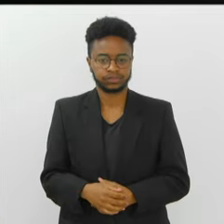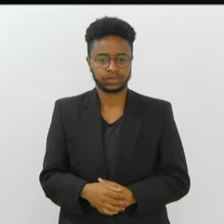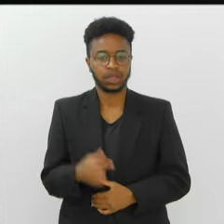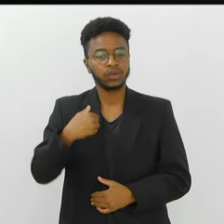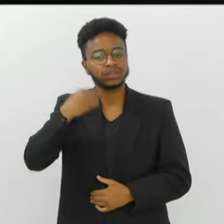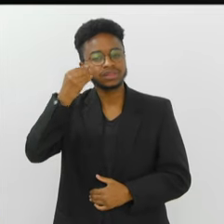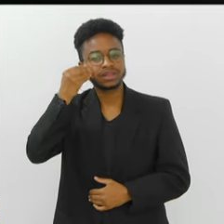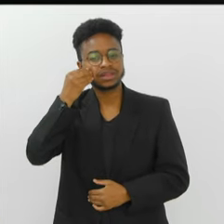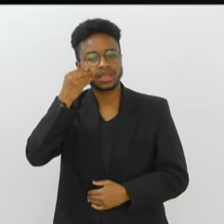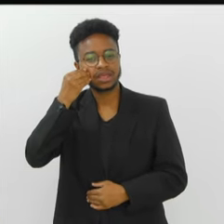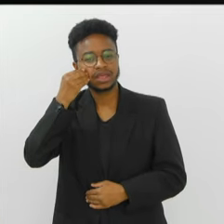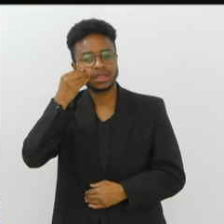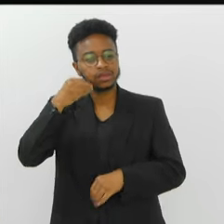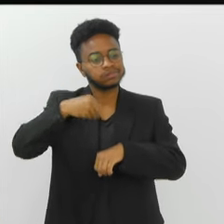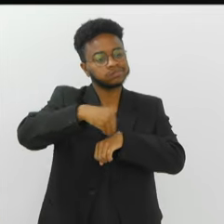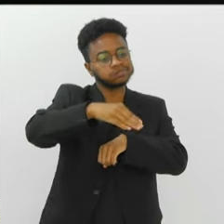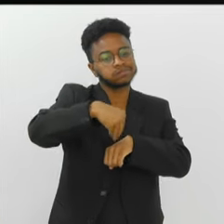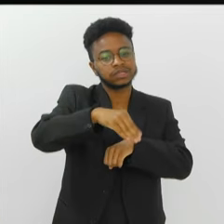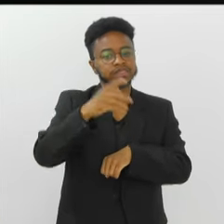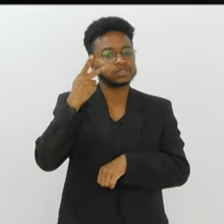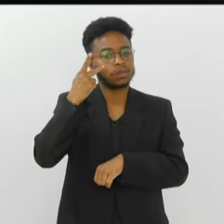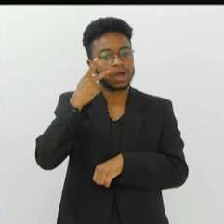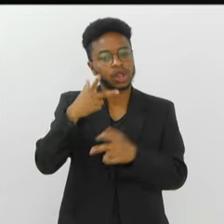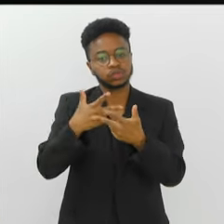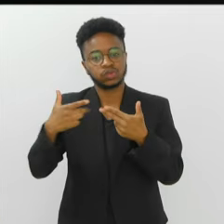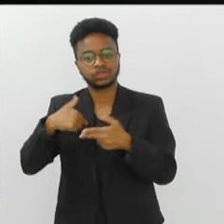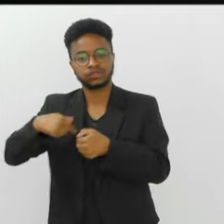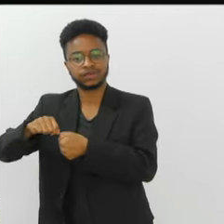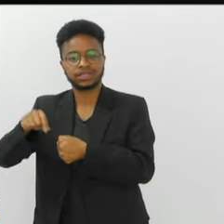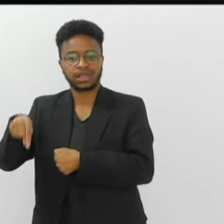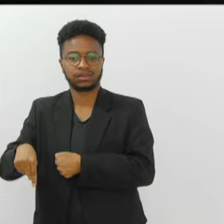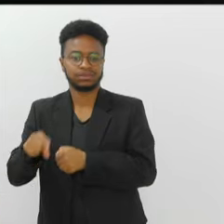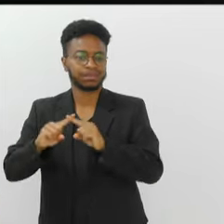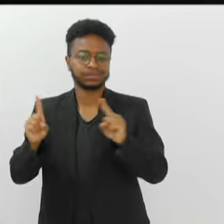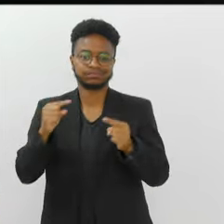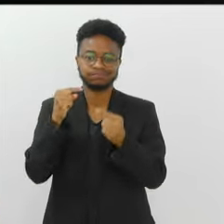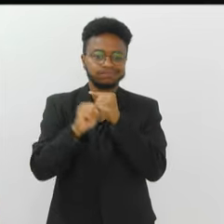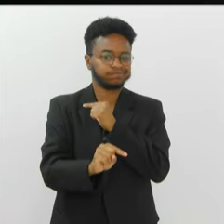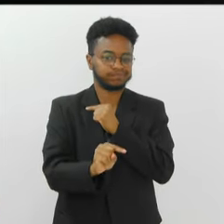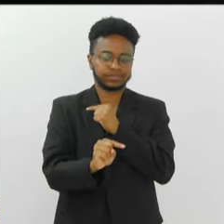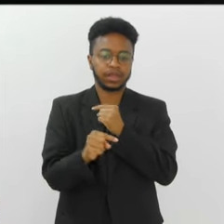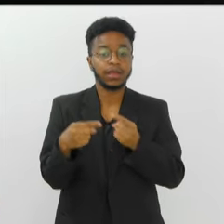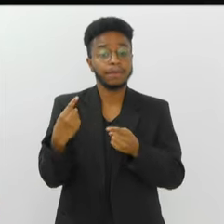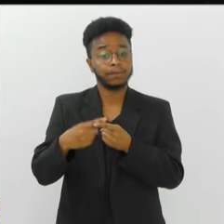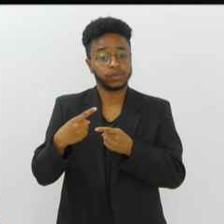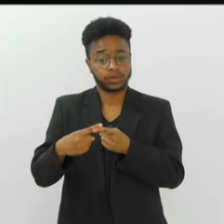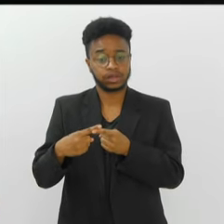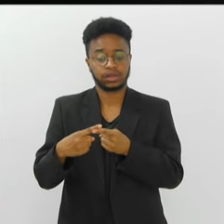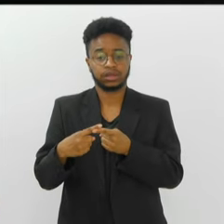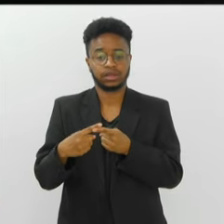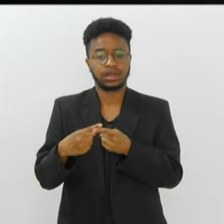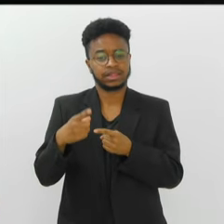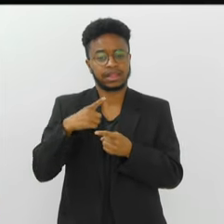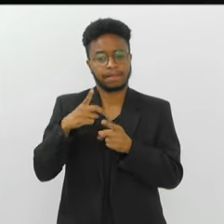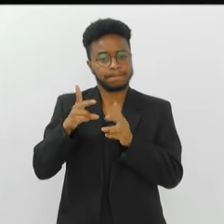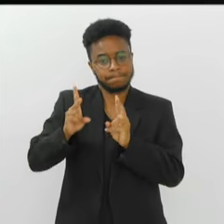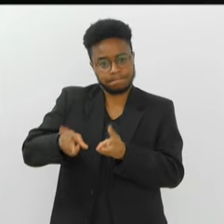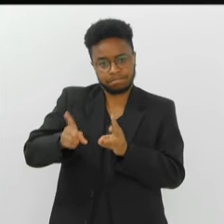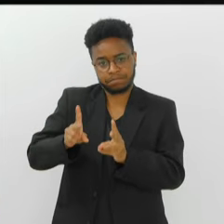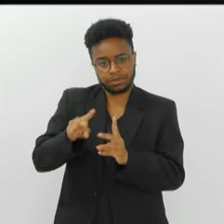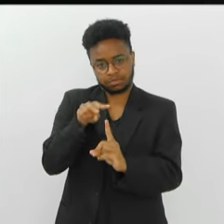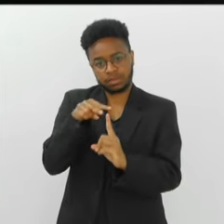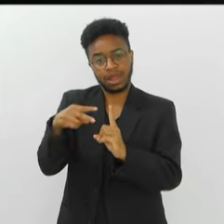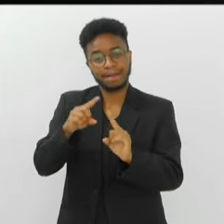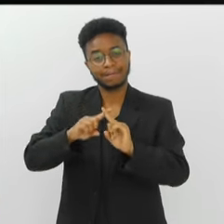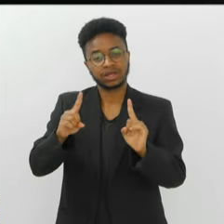Eu quis levar para São Paulo o que eu fazia no Rio. E não deu certo. Porque, na verdade, embora o viés seja o mesmo,